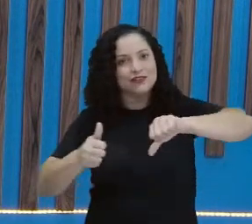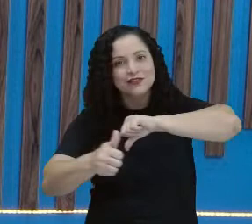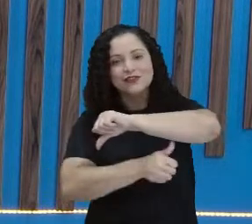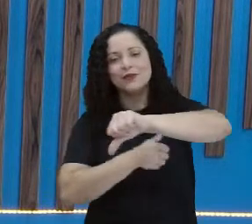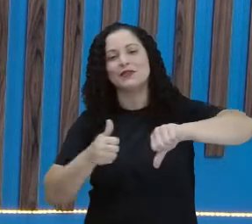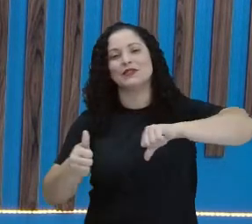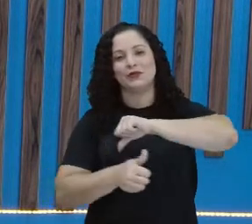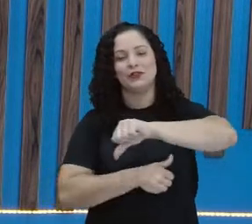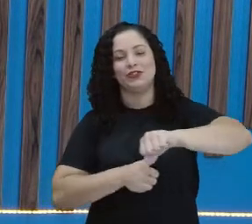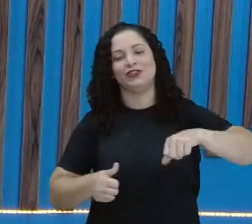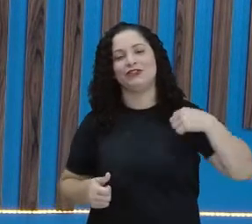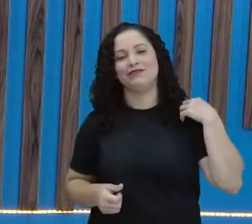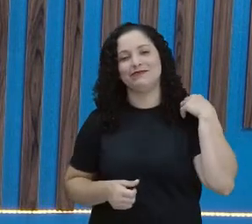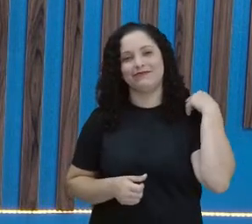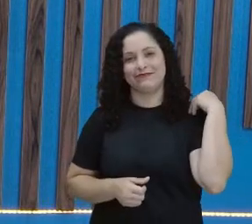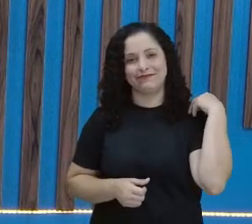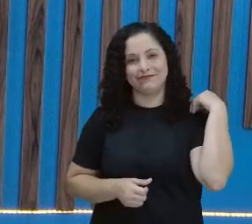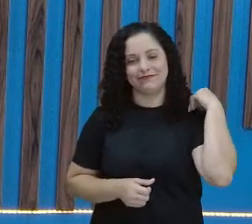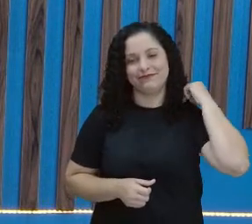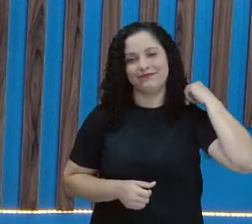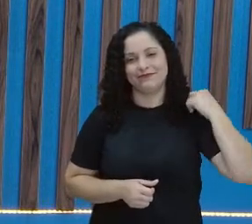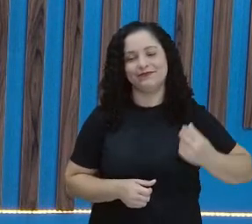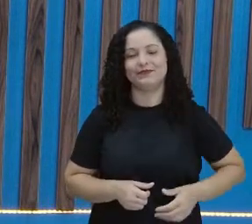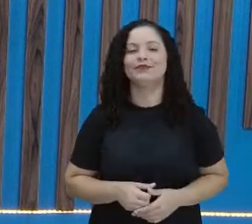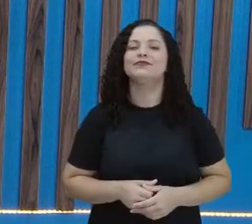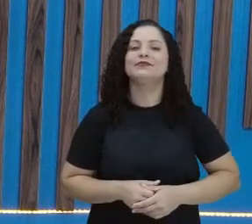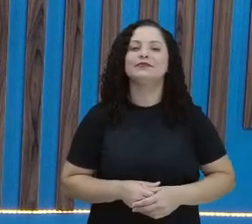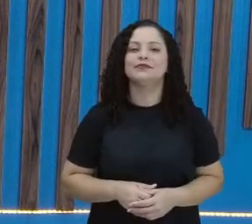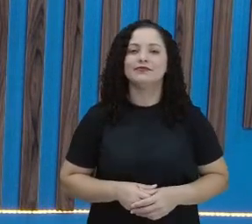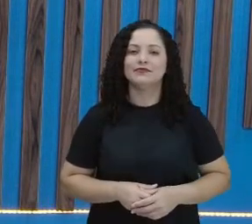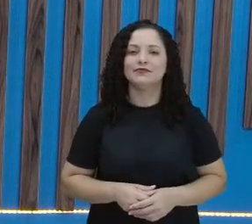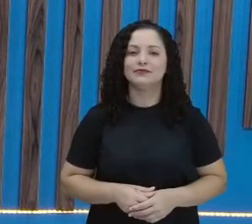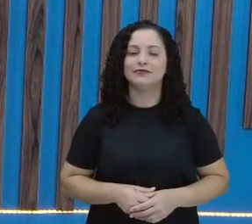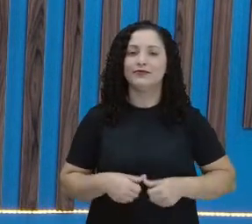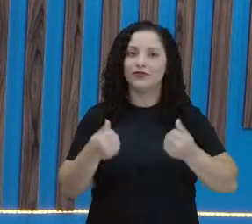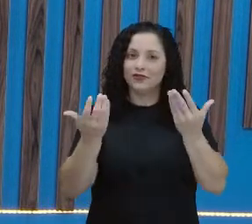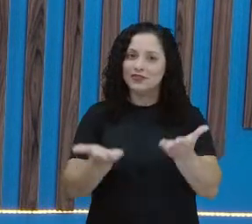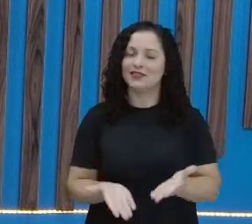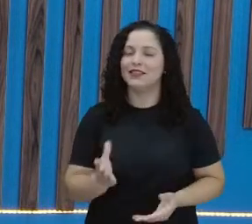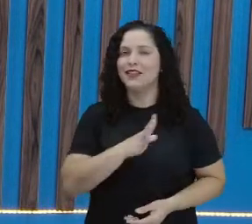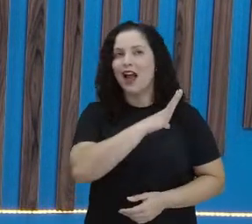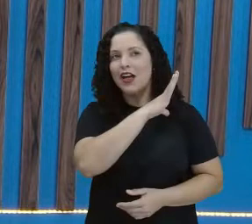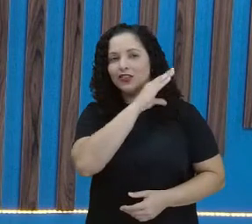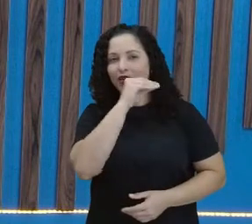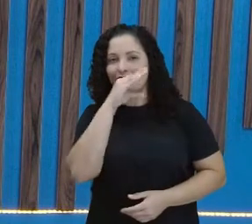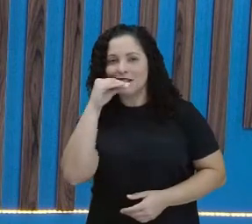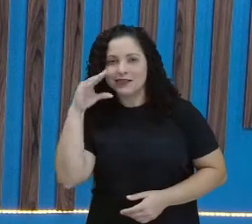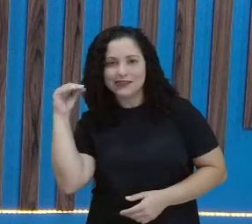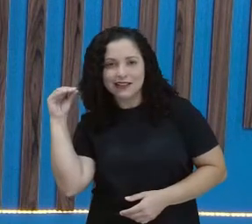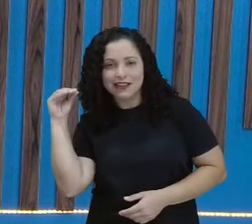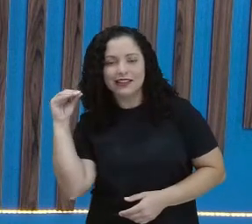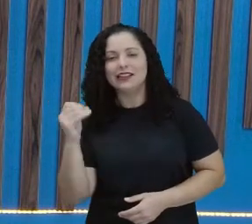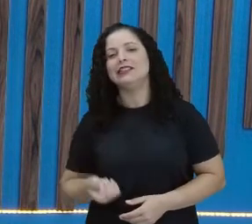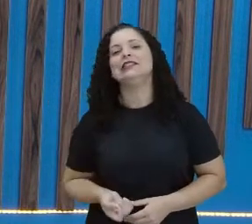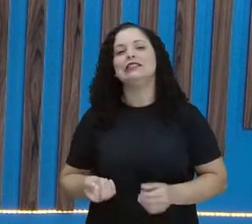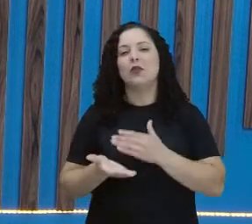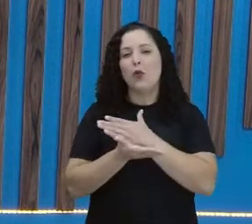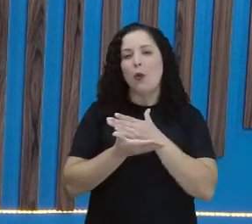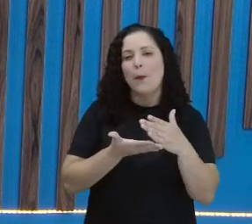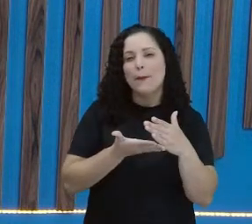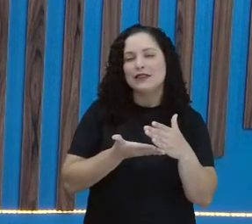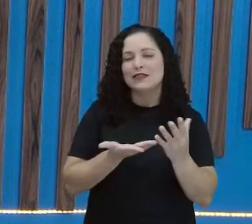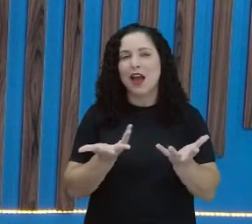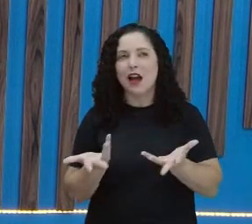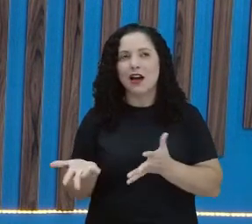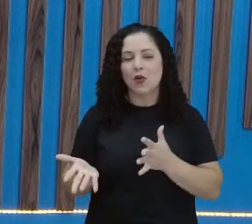no nosso corpo. Você é adolescente, está na puberdade, lembra